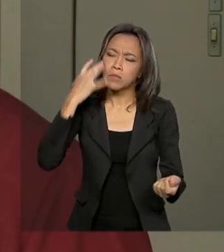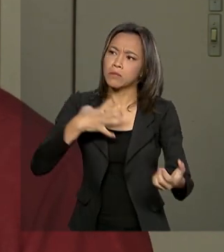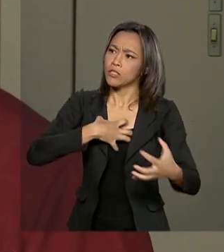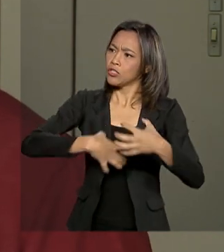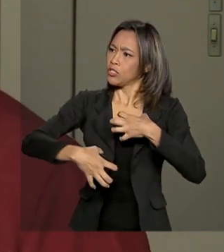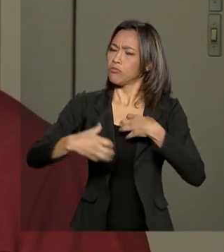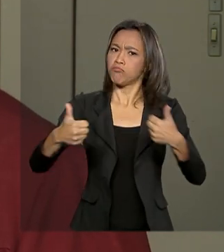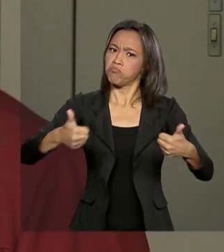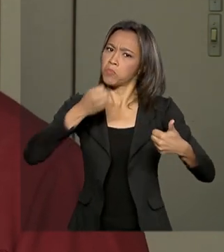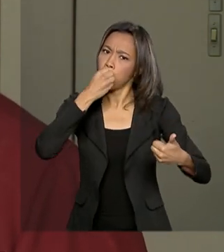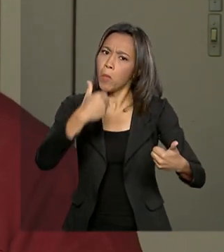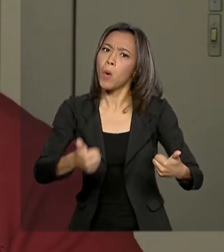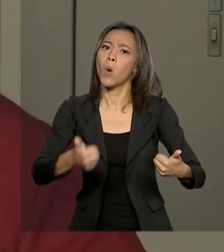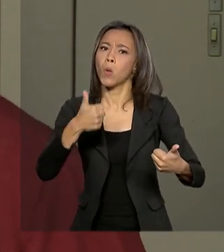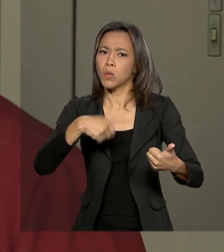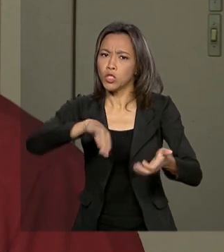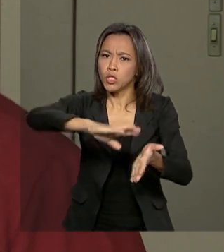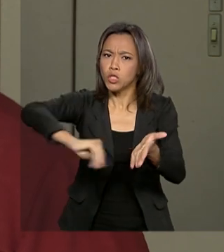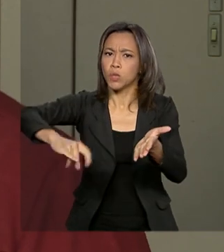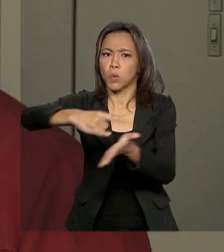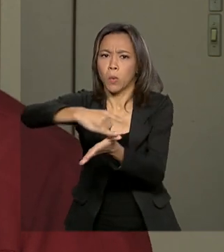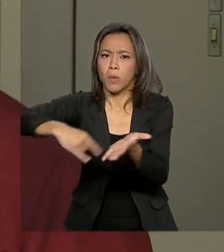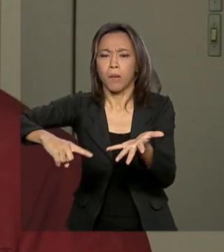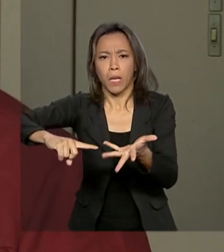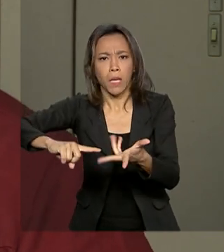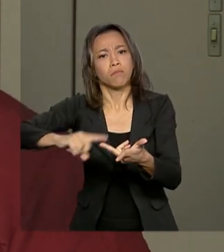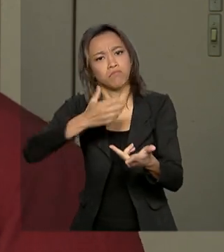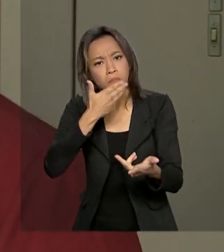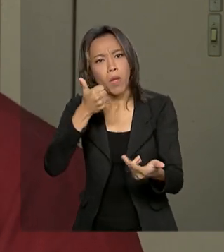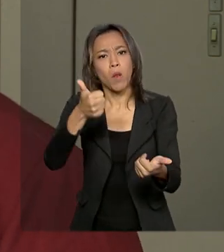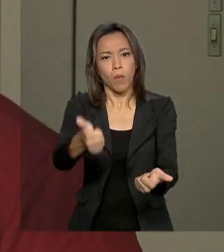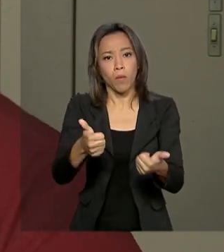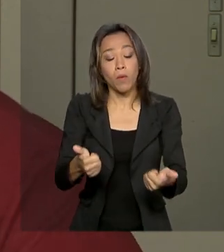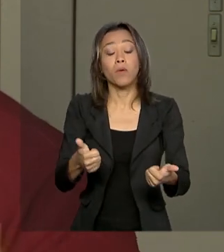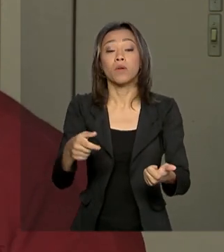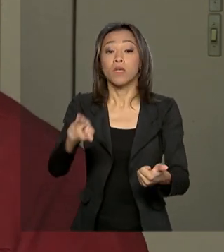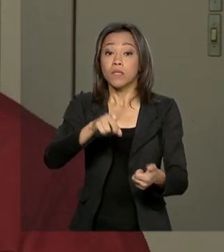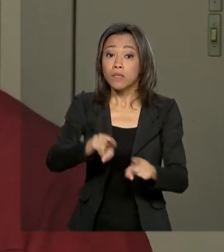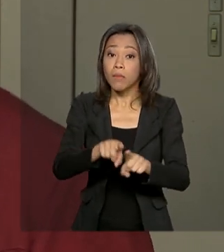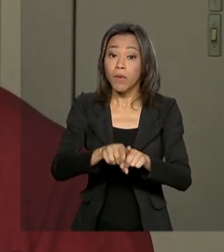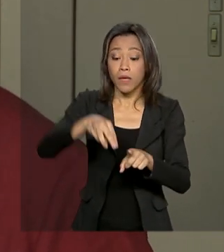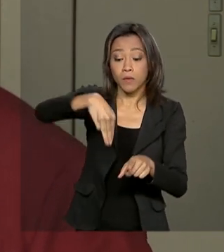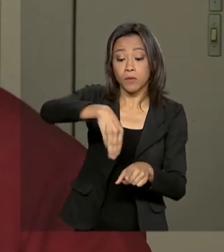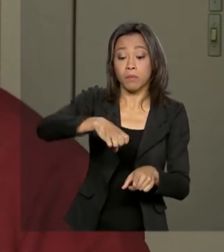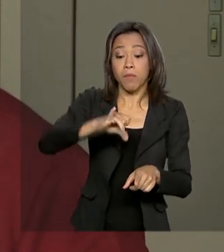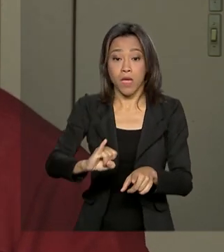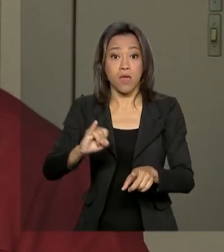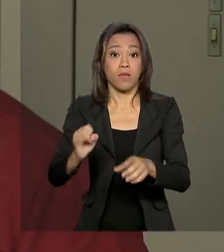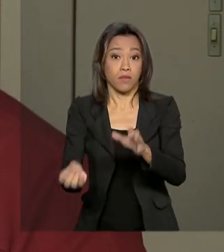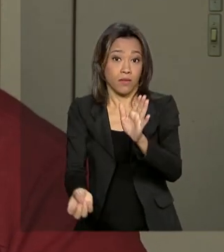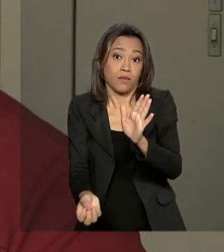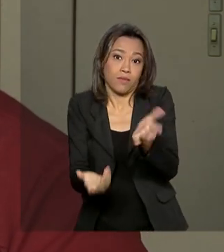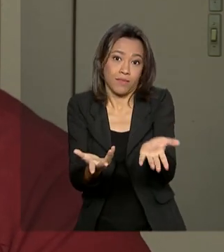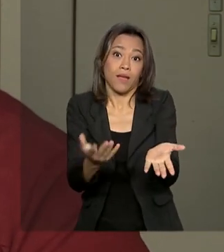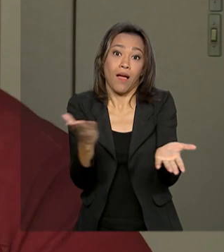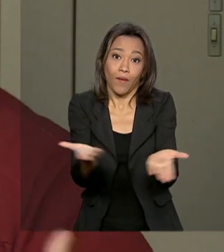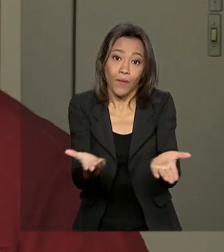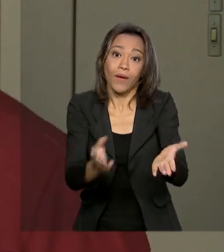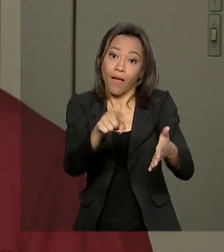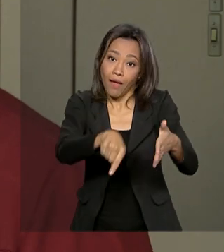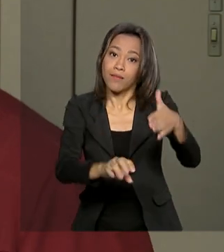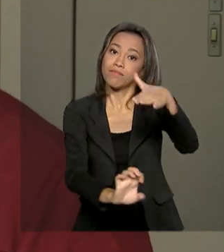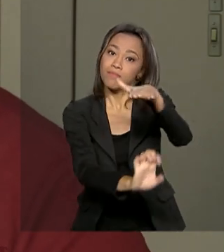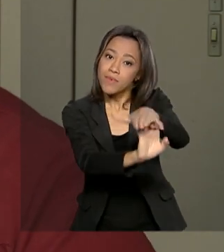mais fluida, e aumentou realmente as empresas, os meios virando empresas limitadas, sabe? Esse